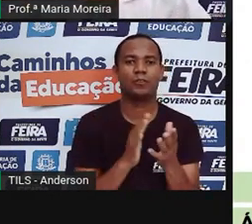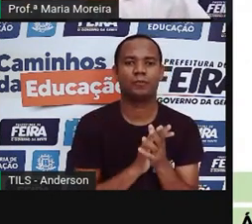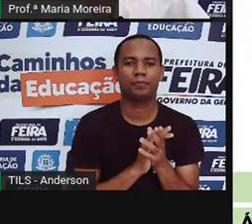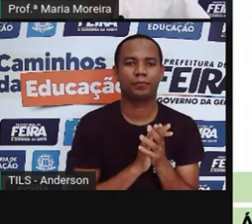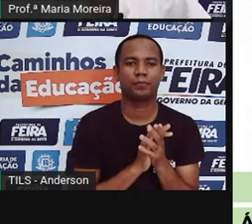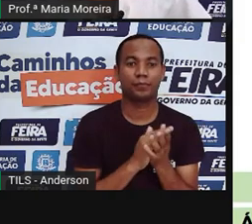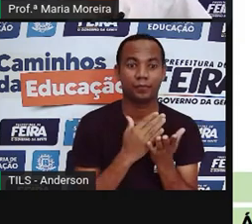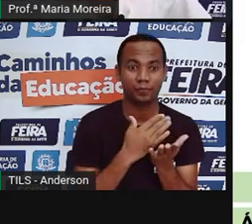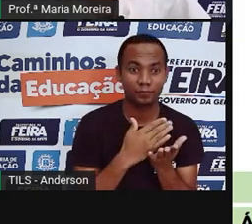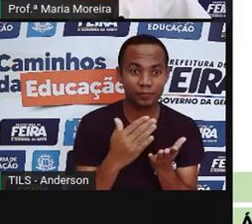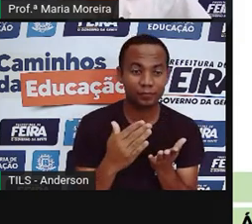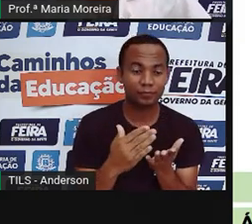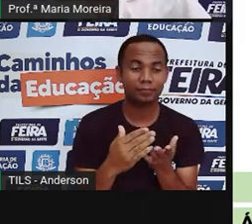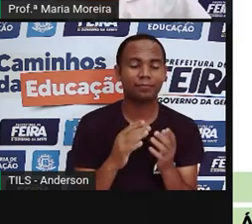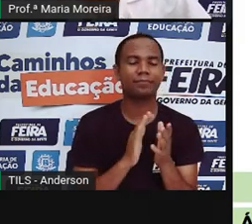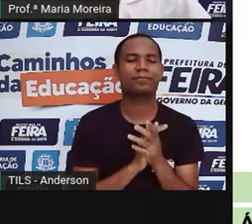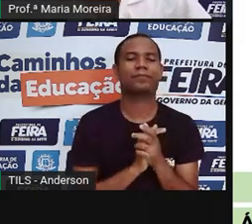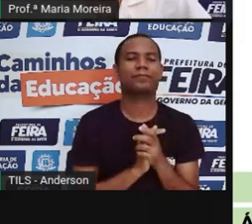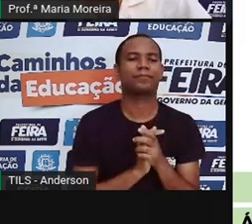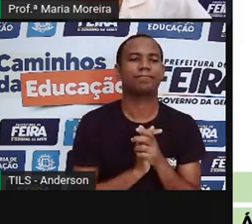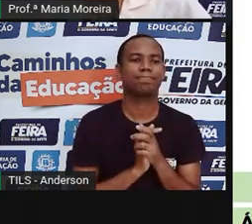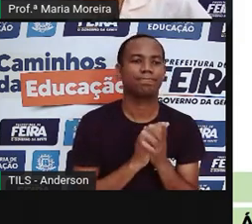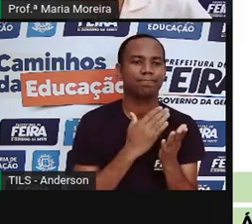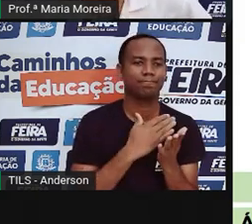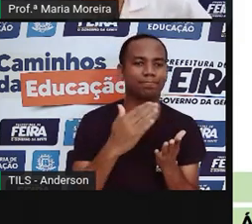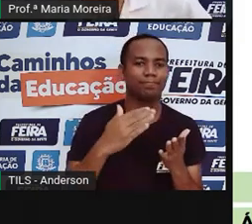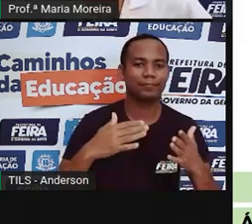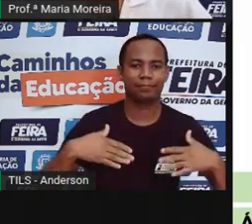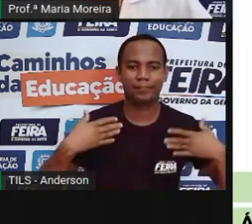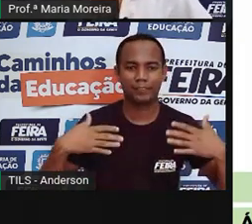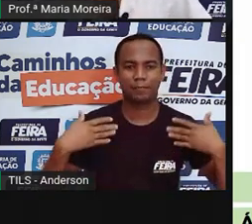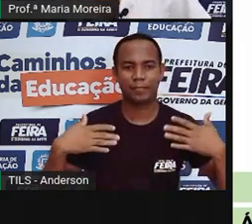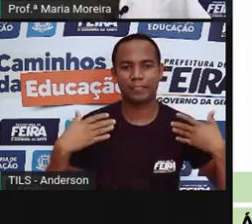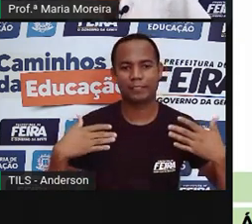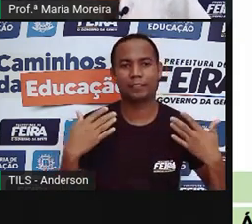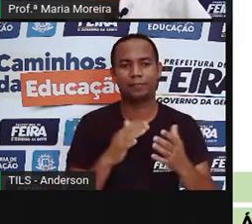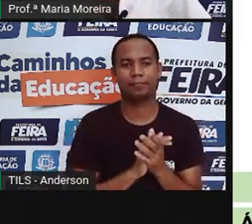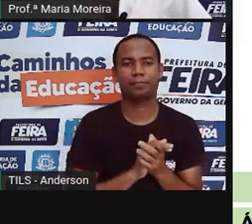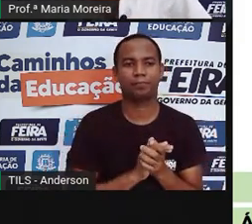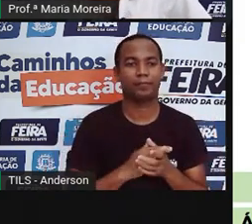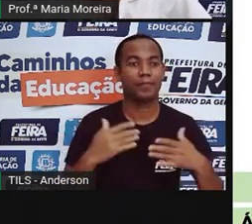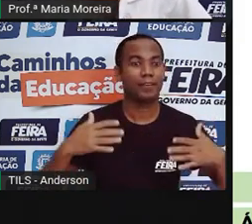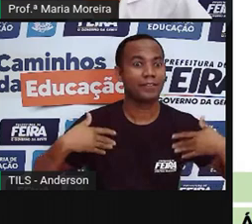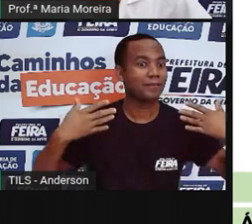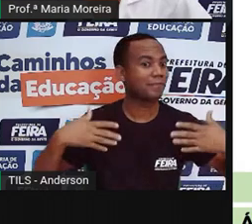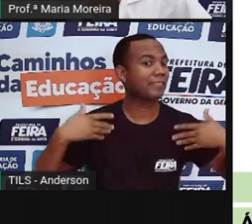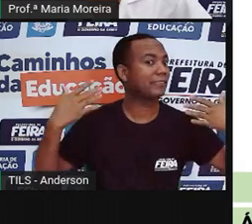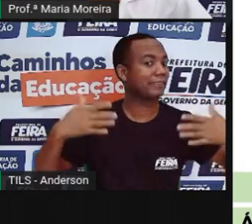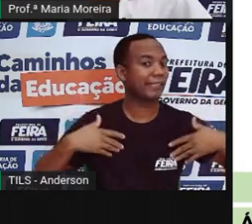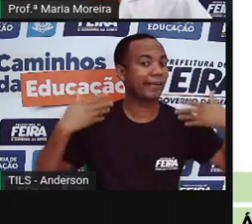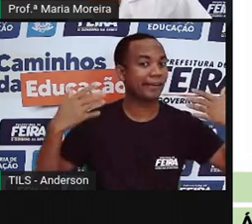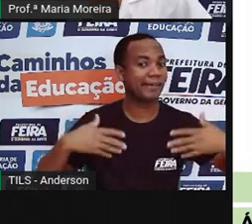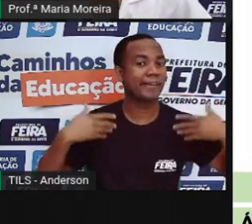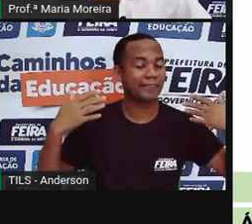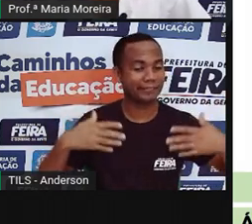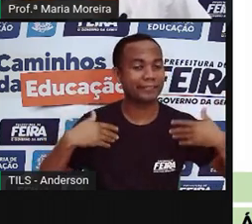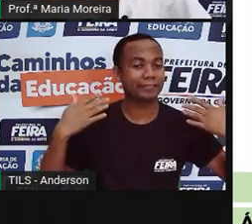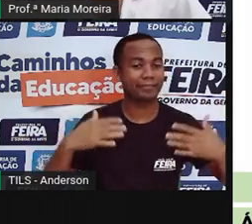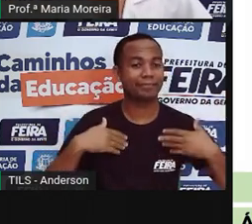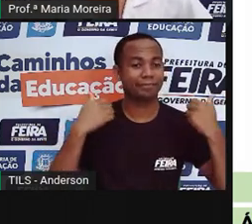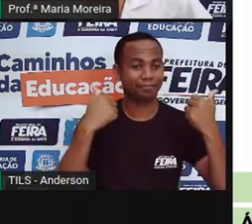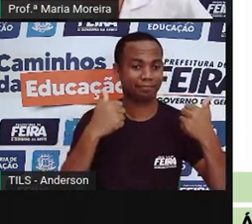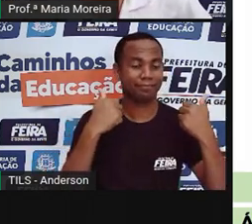Vamos lá? Sacode a poeira aí que eu quero ver a animação em vocês. Cadê a animação, Anderson? Animado?